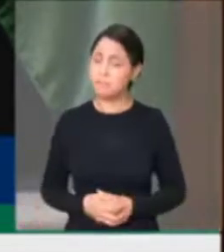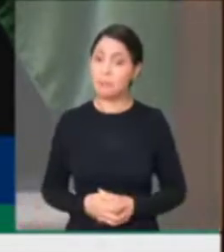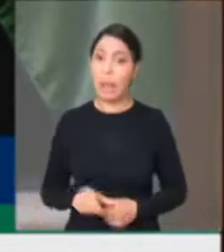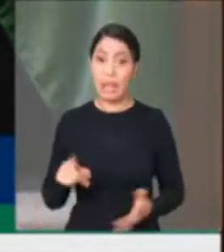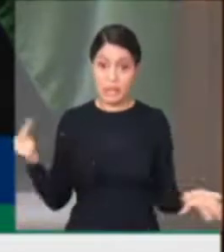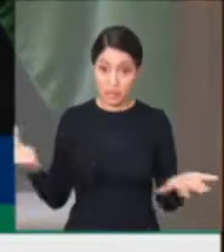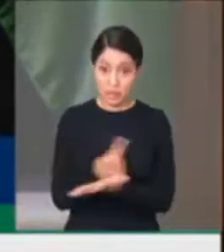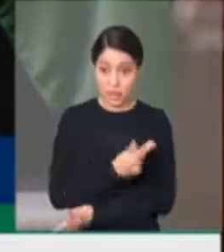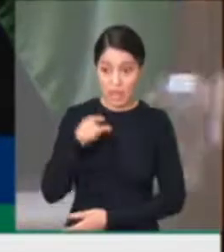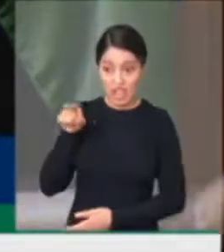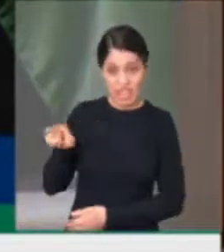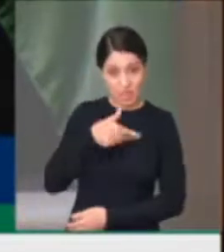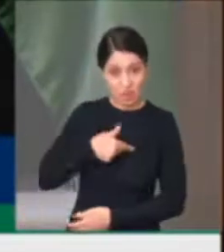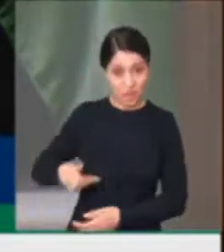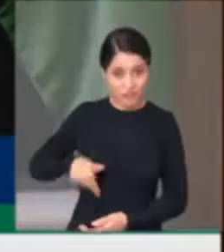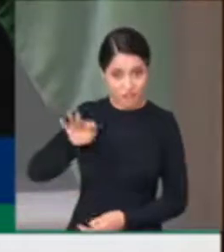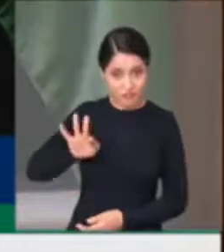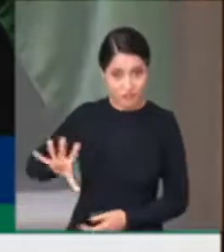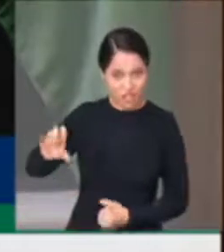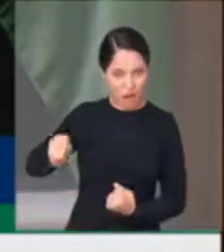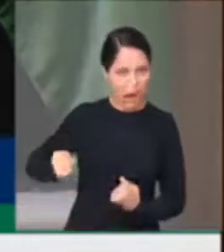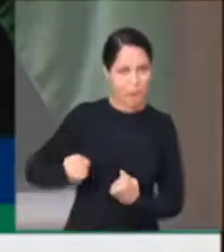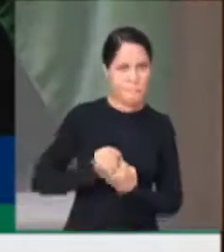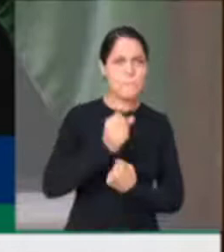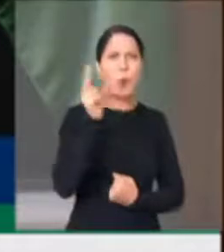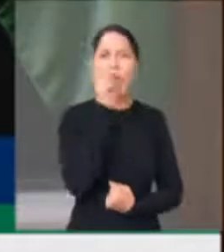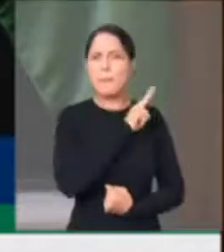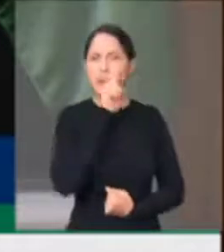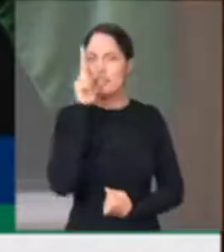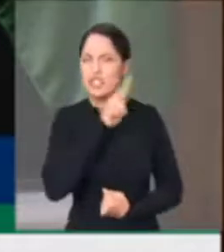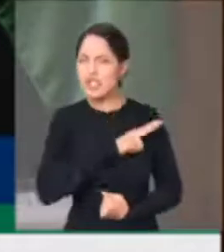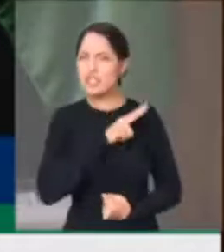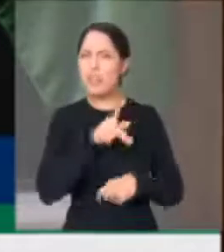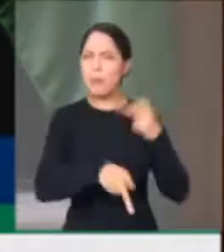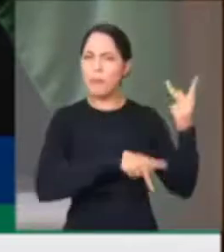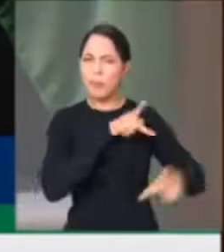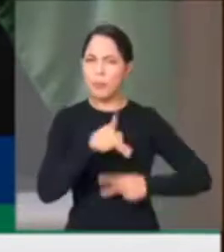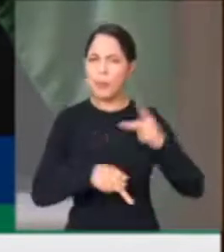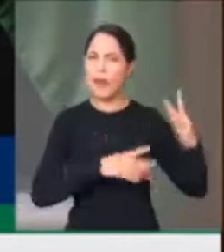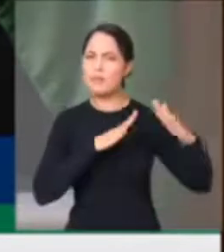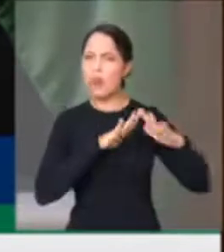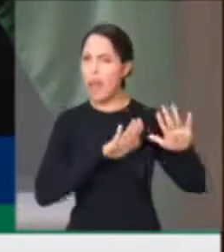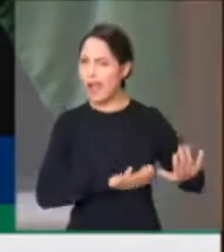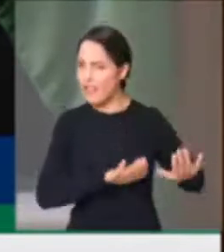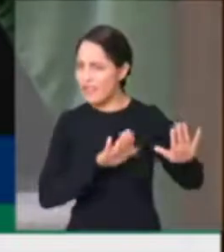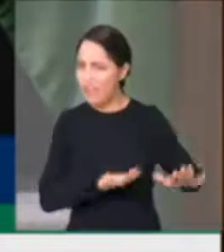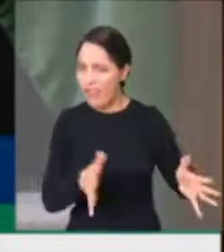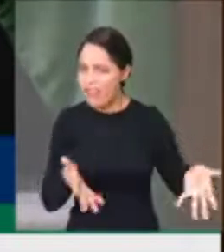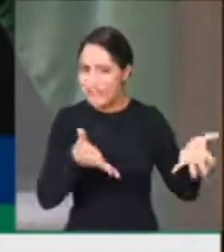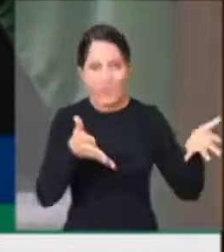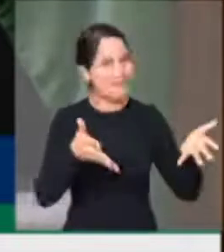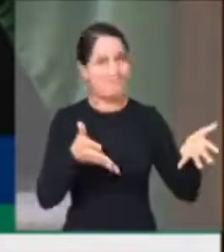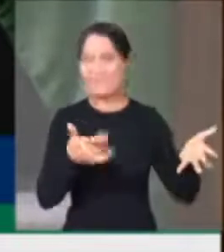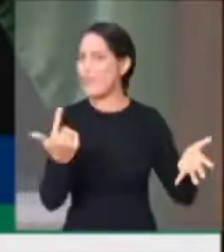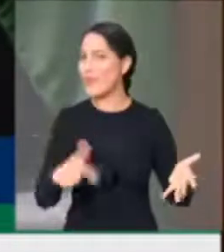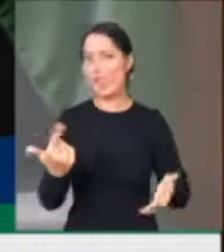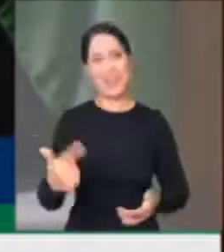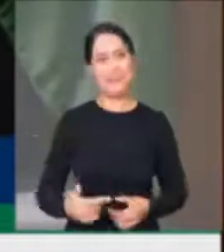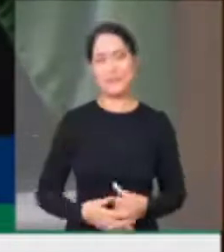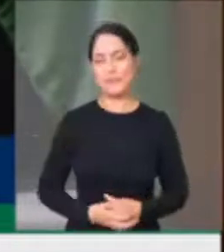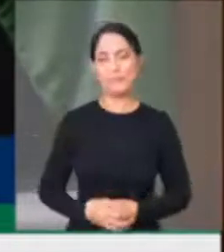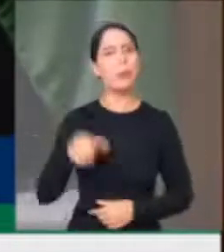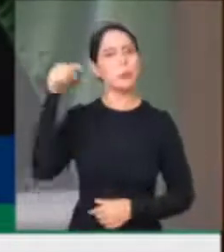num primeiro momento, um auxílio emergencial que incentivasse as pessoas a permanecer em casa. Foi este Congresso